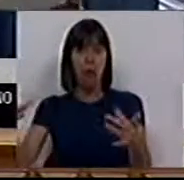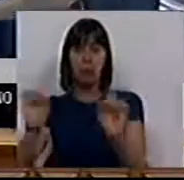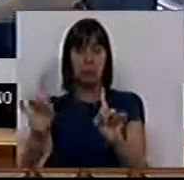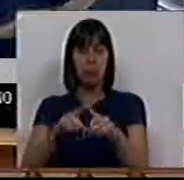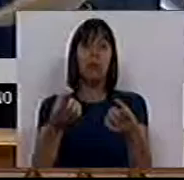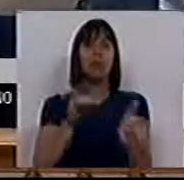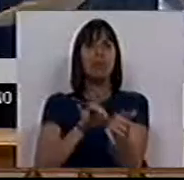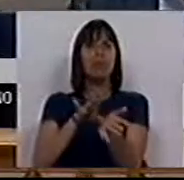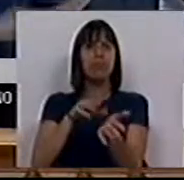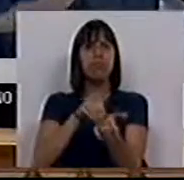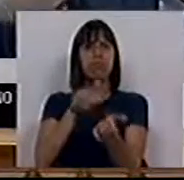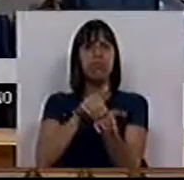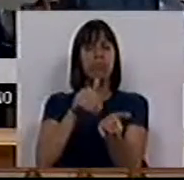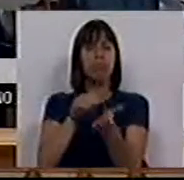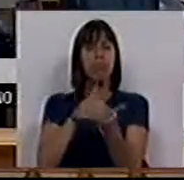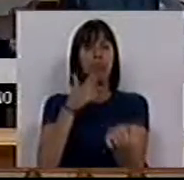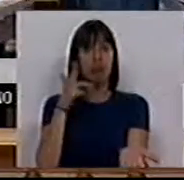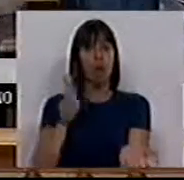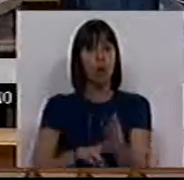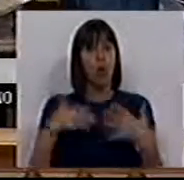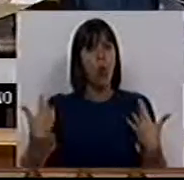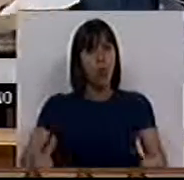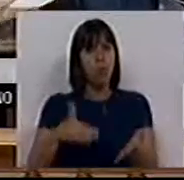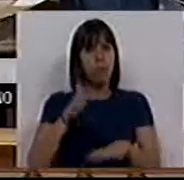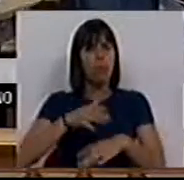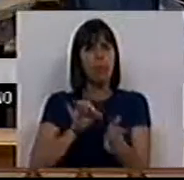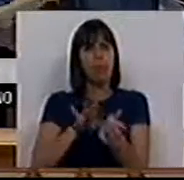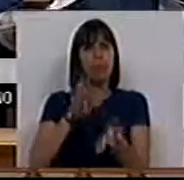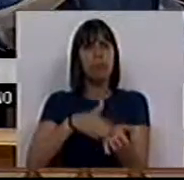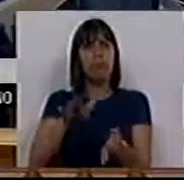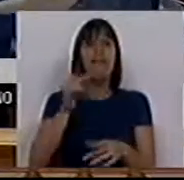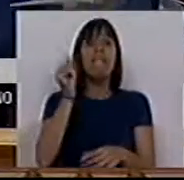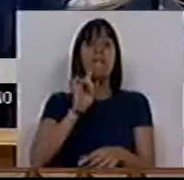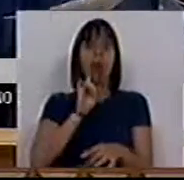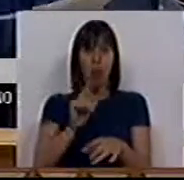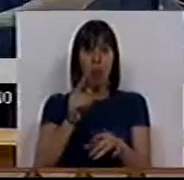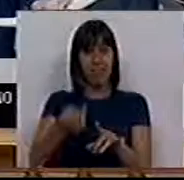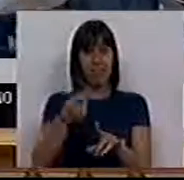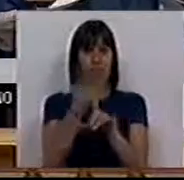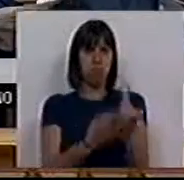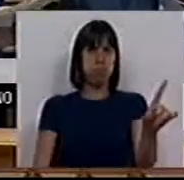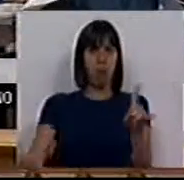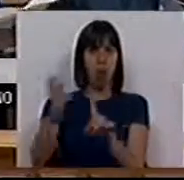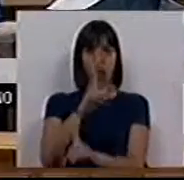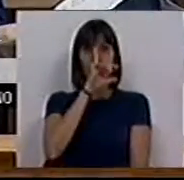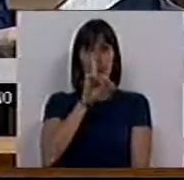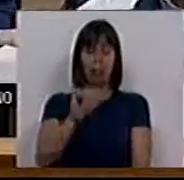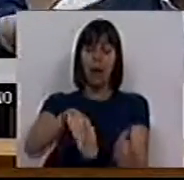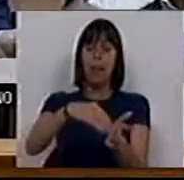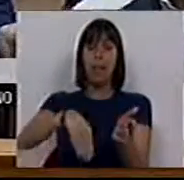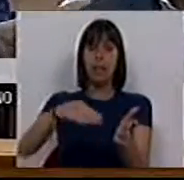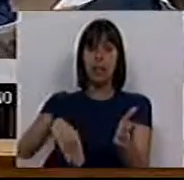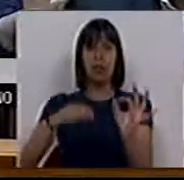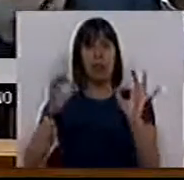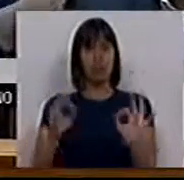que os despejos se caracterizaram e de que maneira e que o valor das rendas disparou. Aliás, a petição